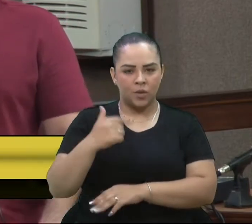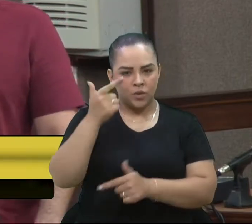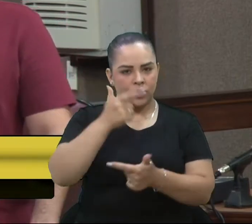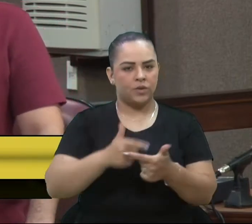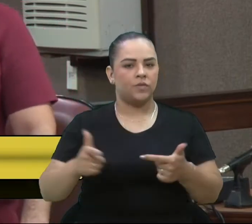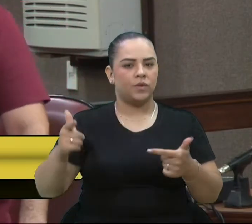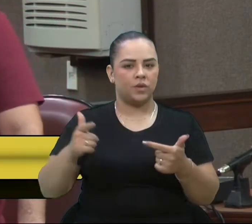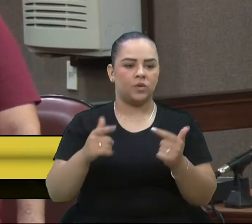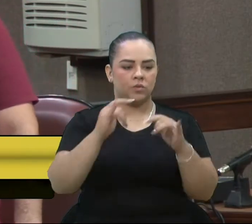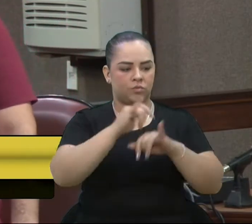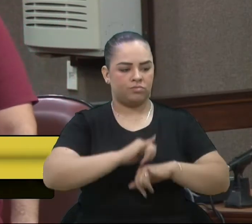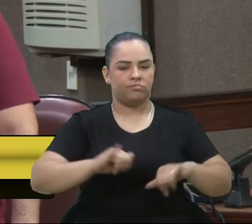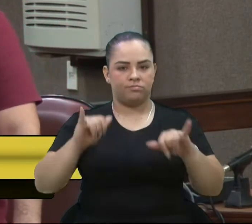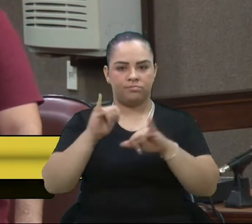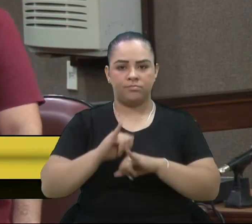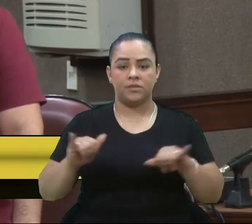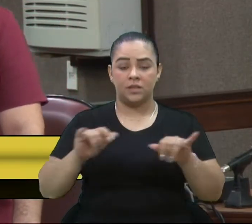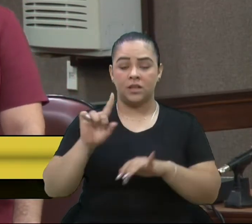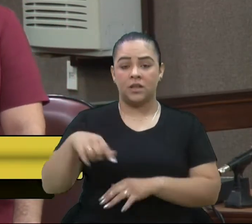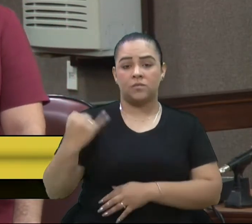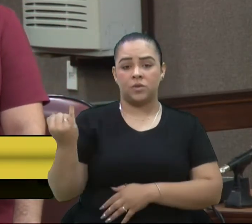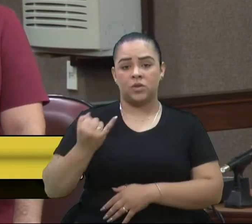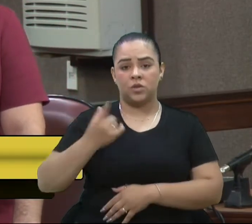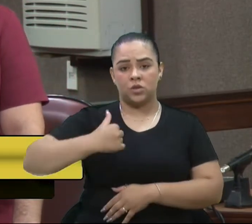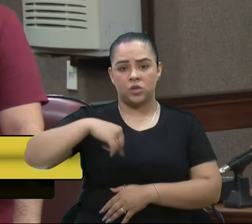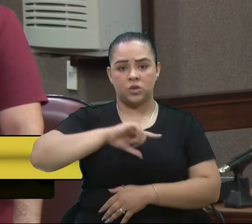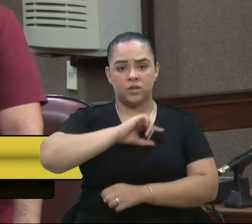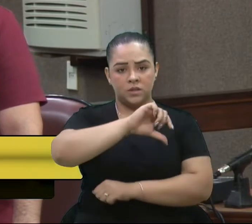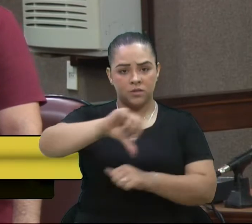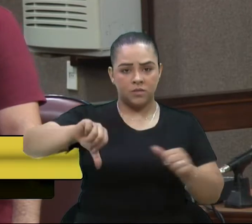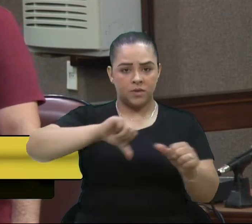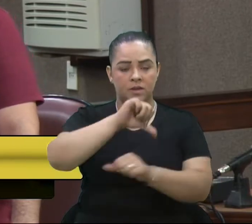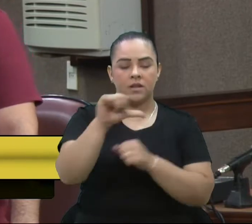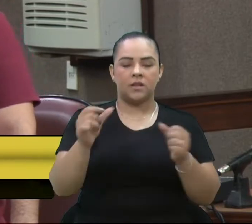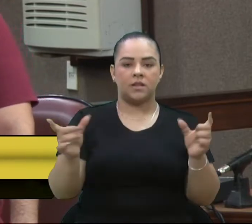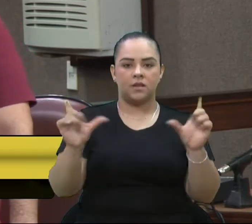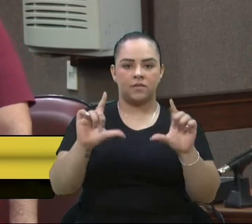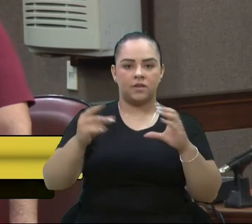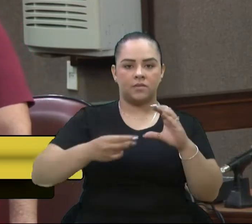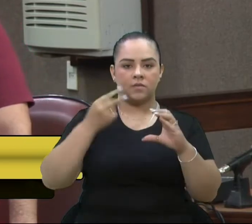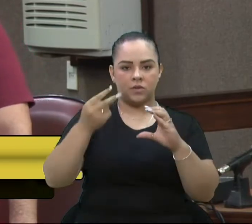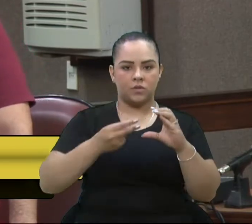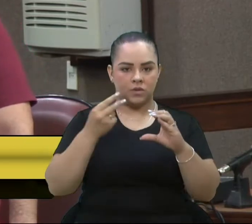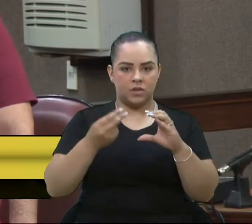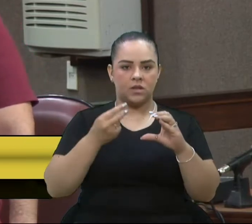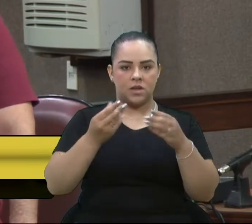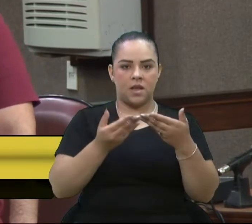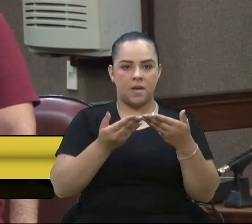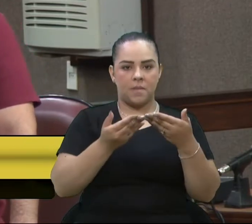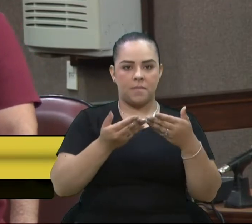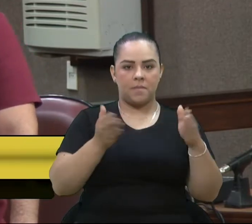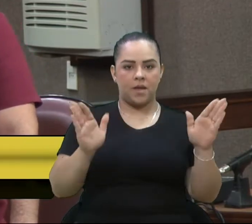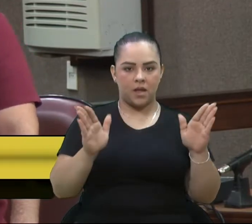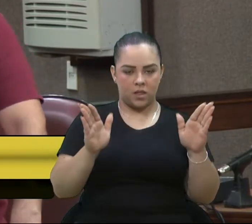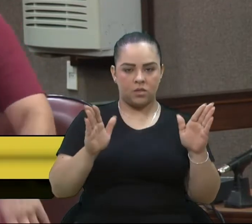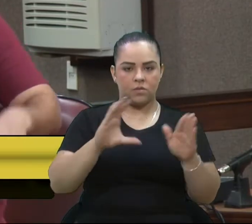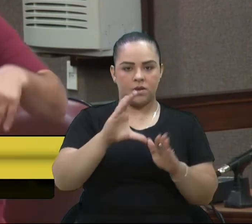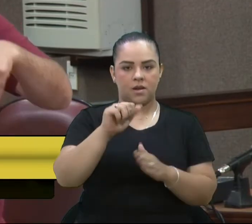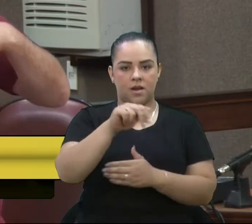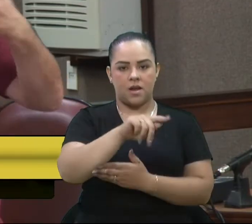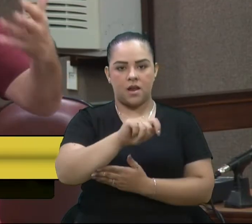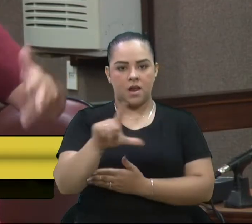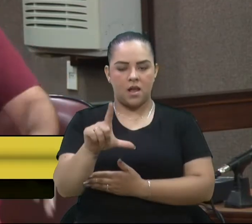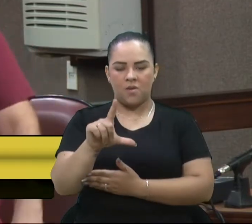publicamente, a importância de transformarmos a TV Câmara em canal aberto. Já era uma luta antiga, ainda do Canciã, de